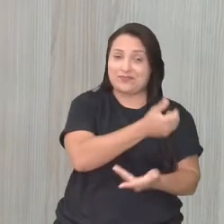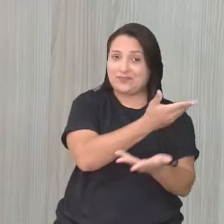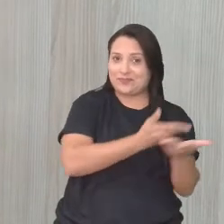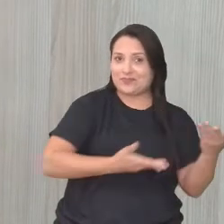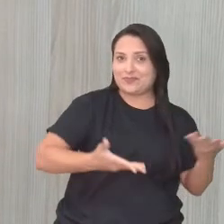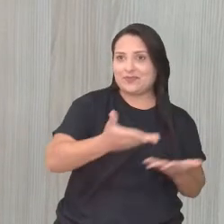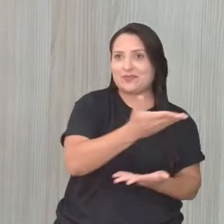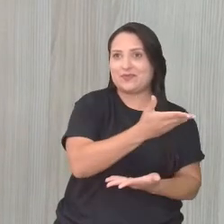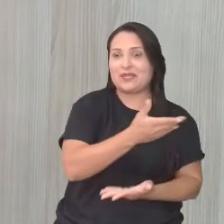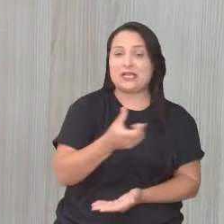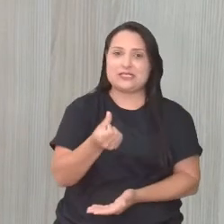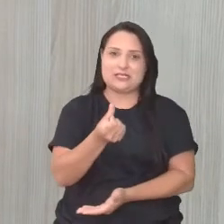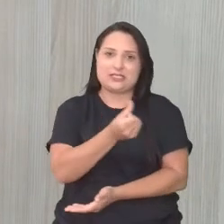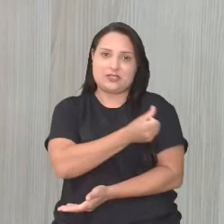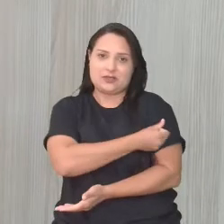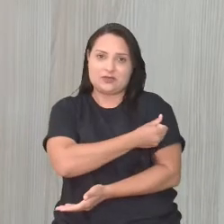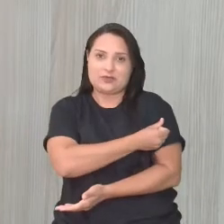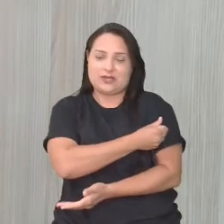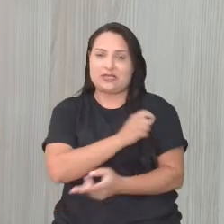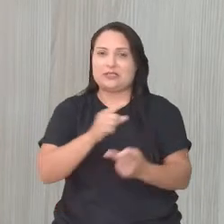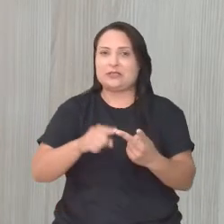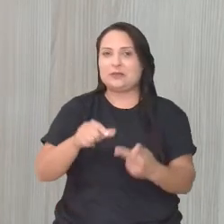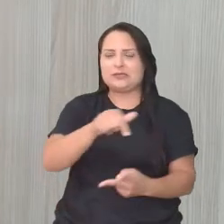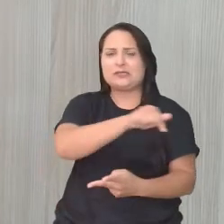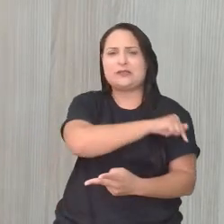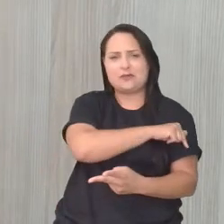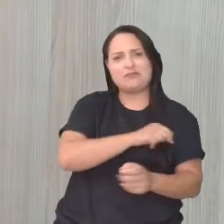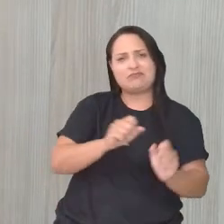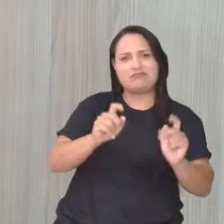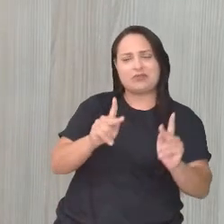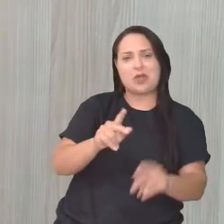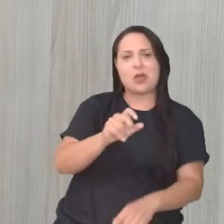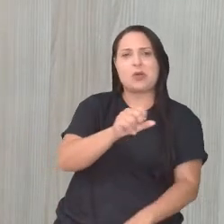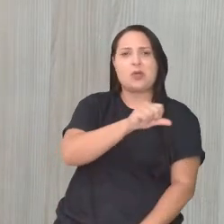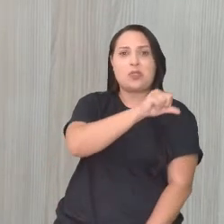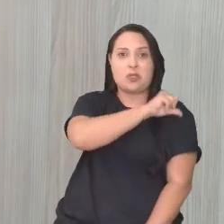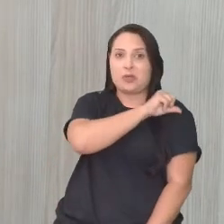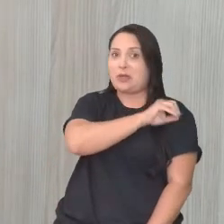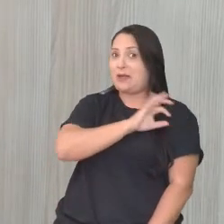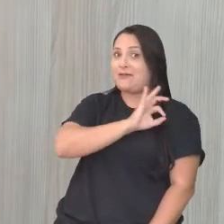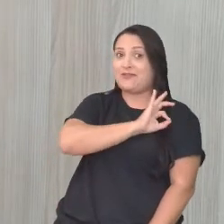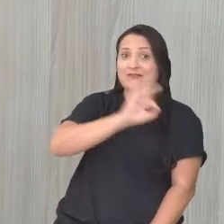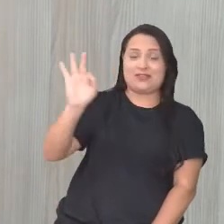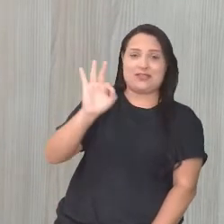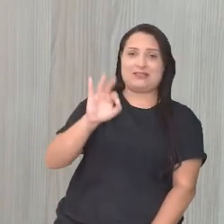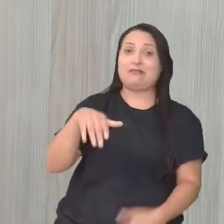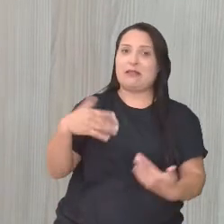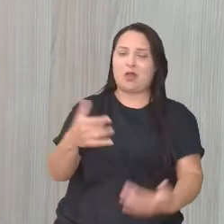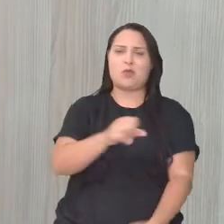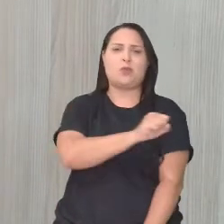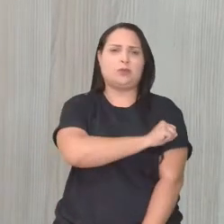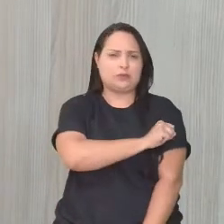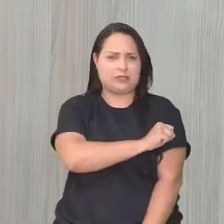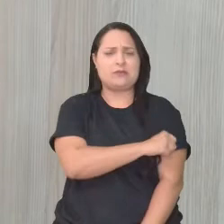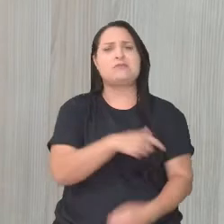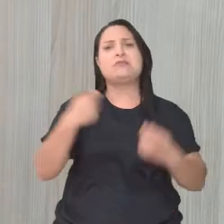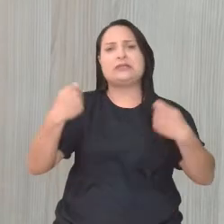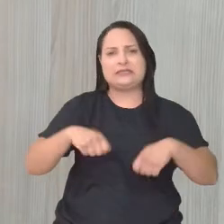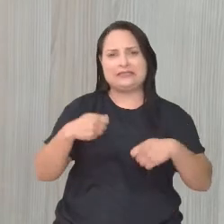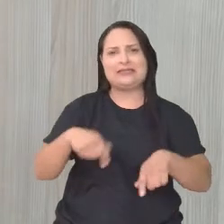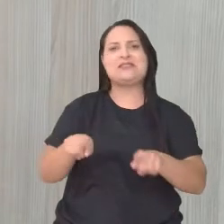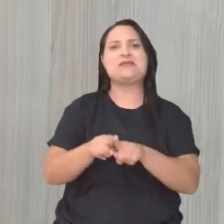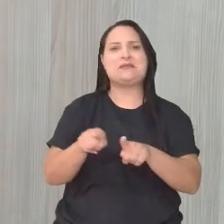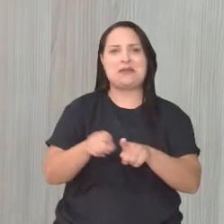sexto ano chega junto, o sétimo ano também, o nono ano fantástico. Então, o oitavo ano também tem que